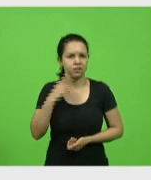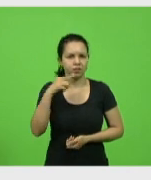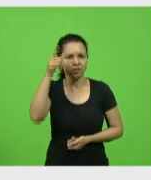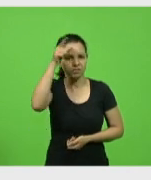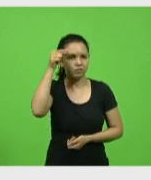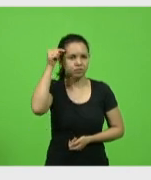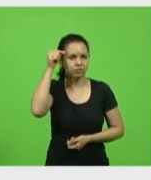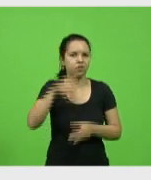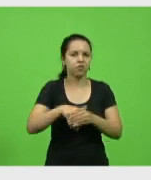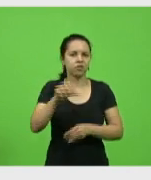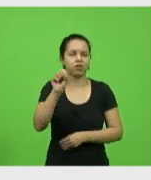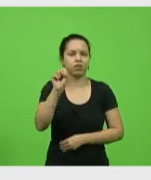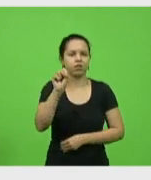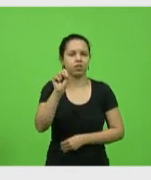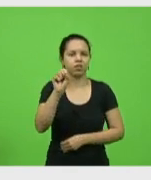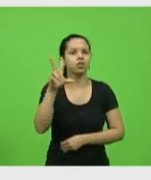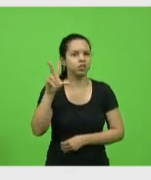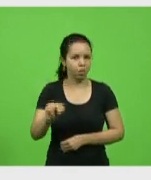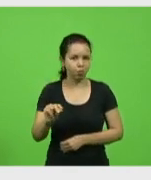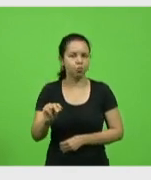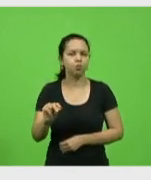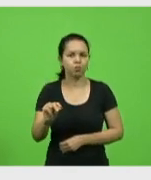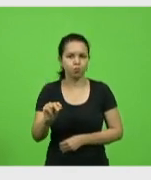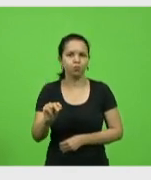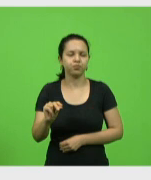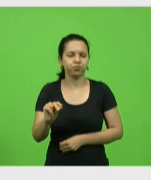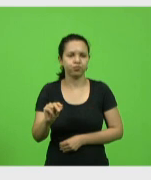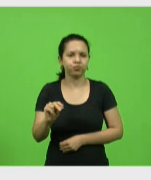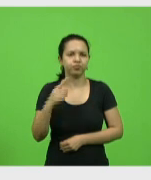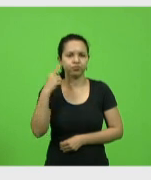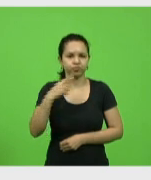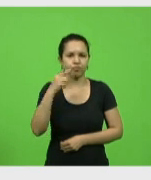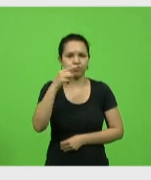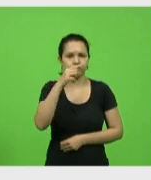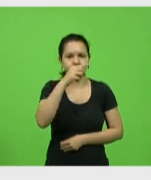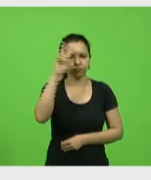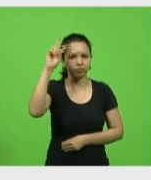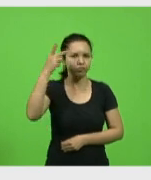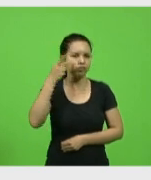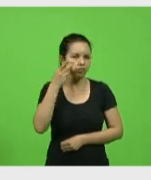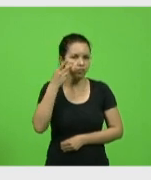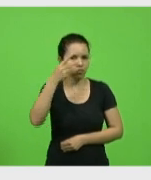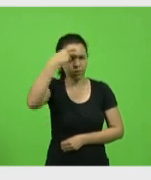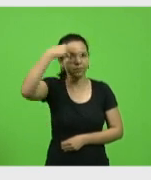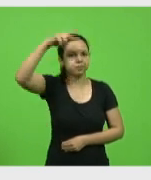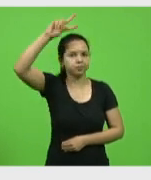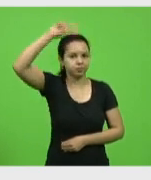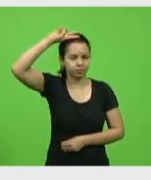Deputado Doutor Vicente, que era o preso.